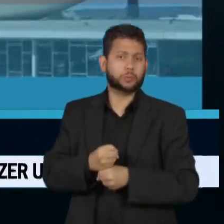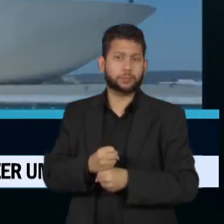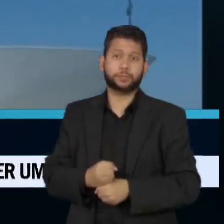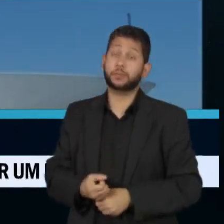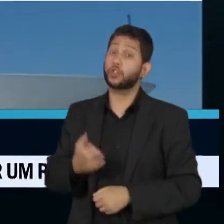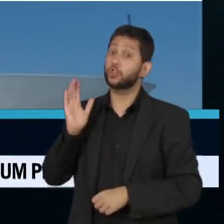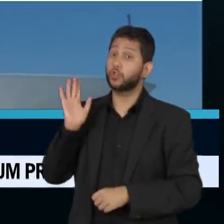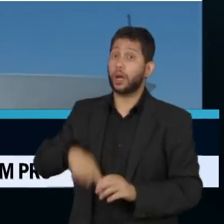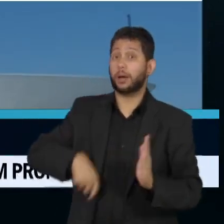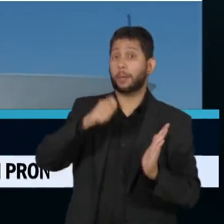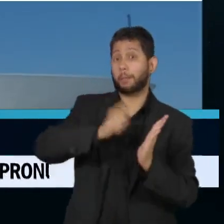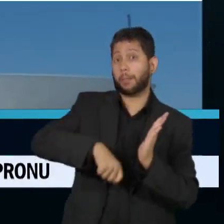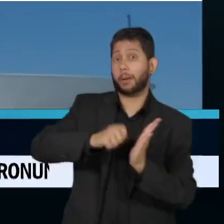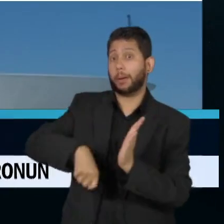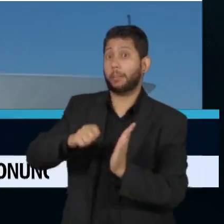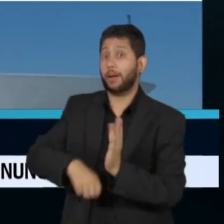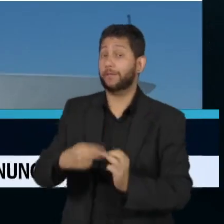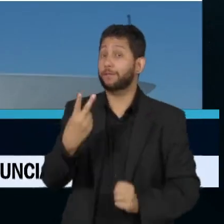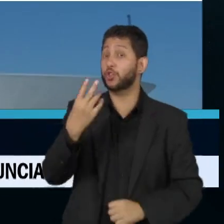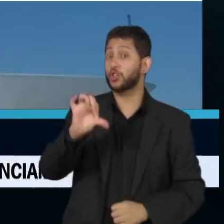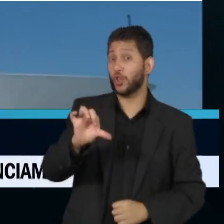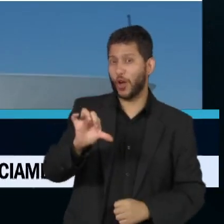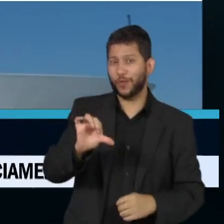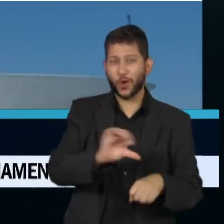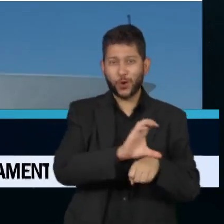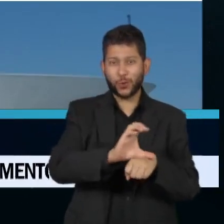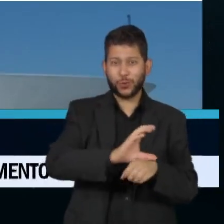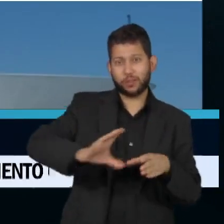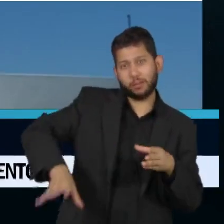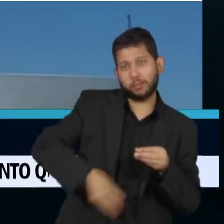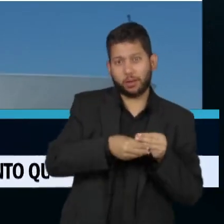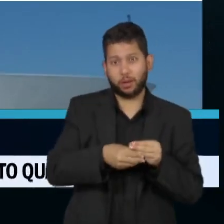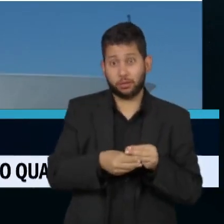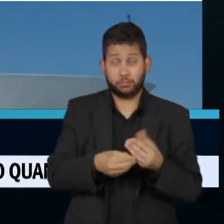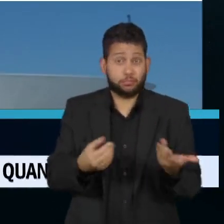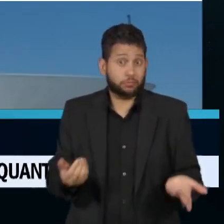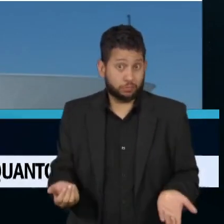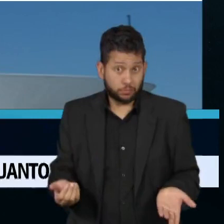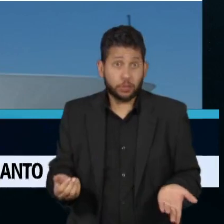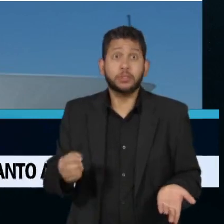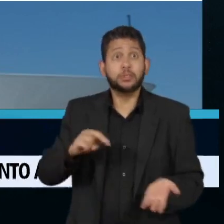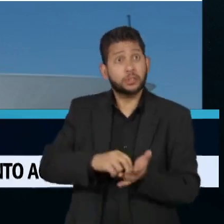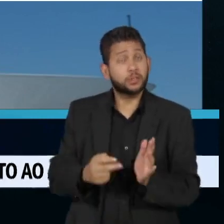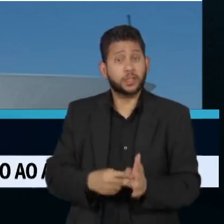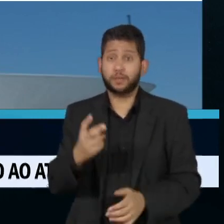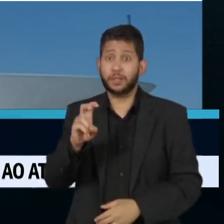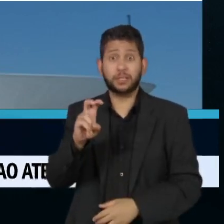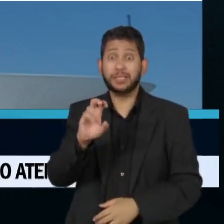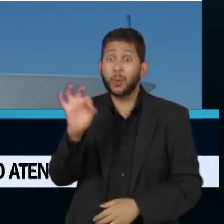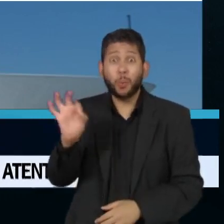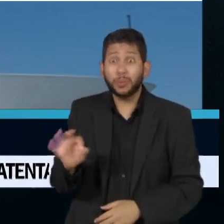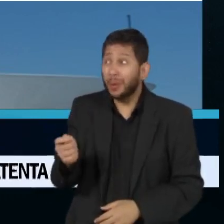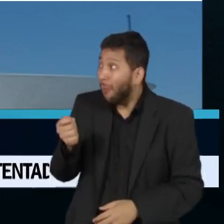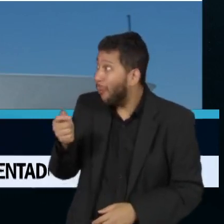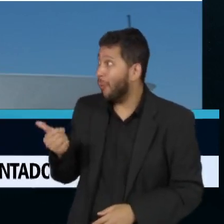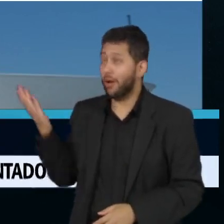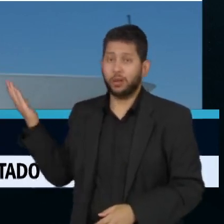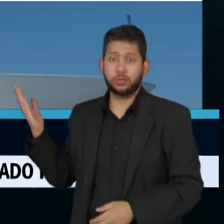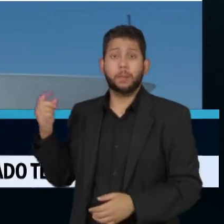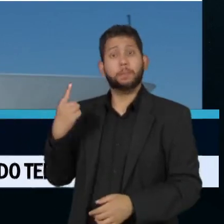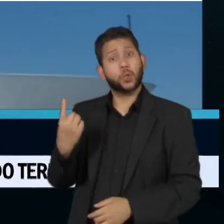Foram promulgadas 29 emendas à Constituição, quase um quarto de todas as modificações feitas desde